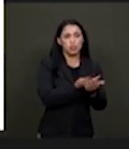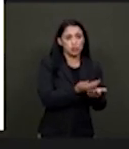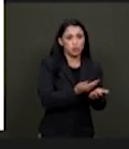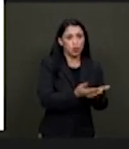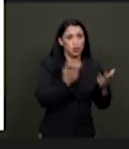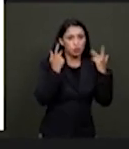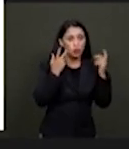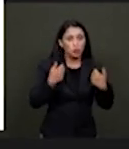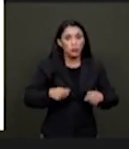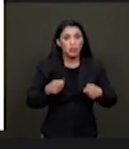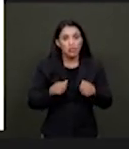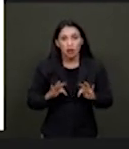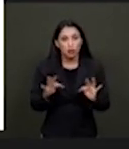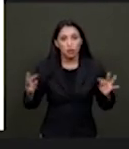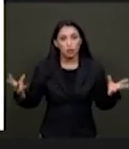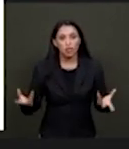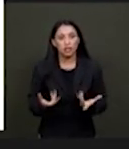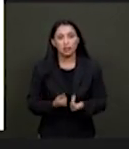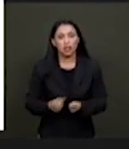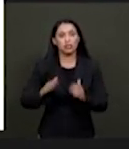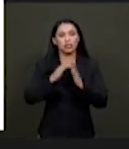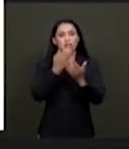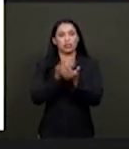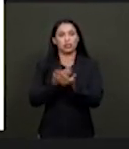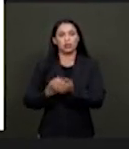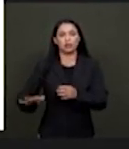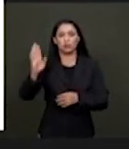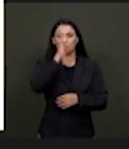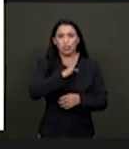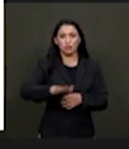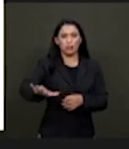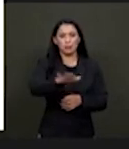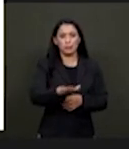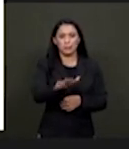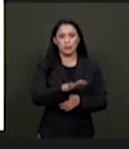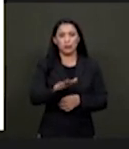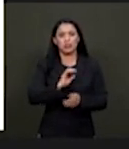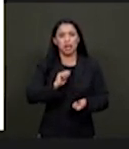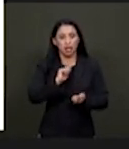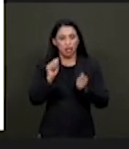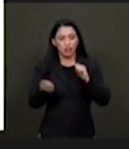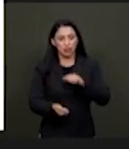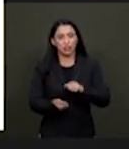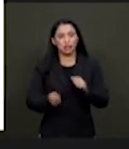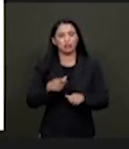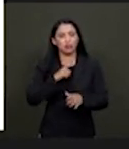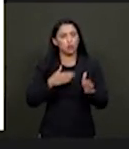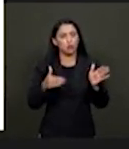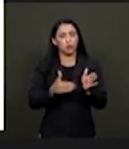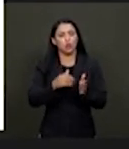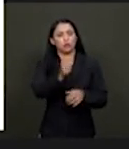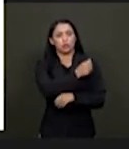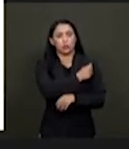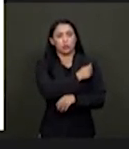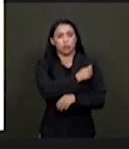precisam estar na totalidade das escolas brasileiras para a escolarização adequada de todos os alunos público-alvo da educação